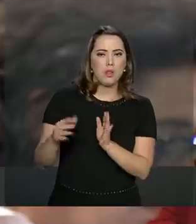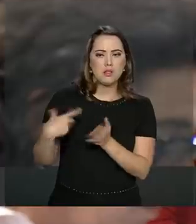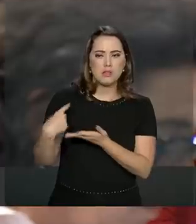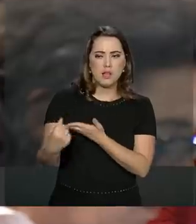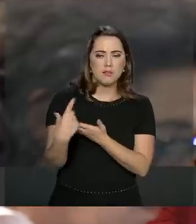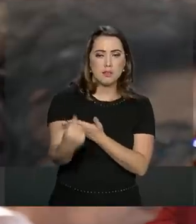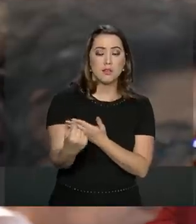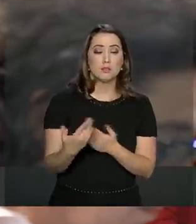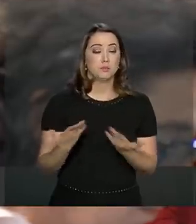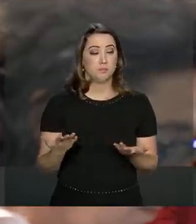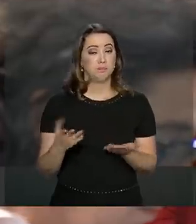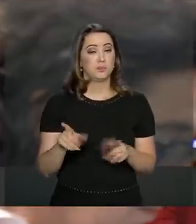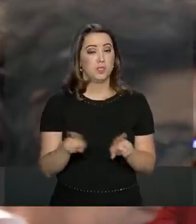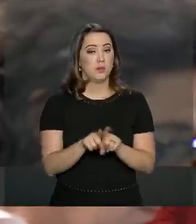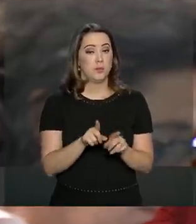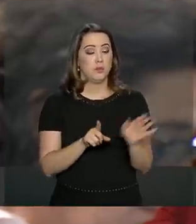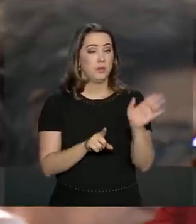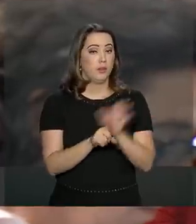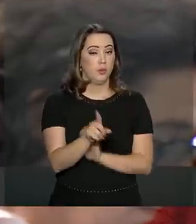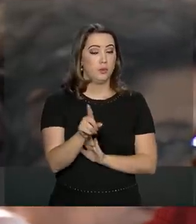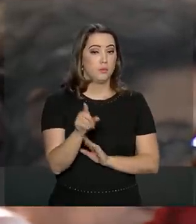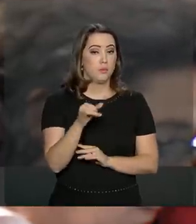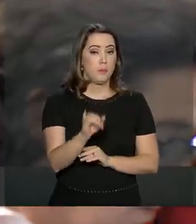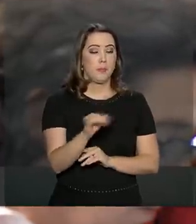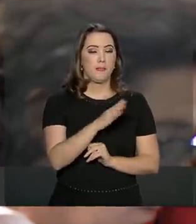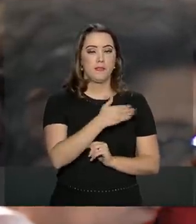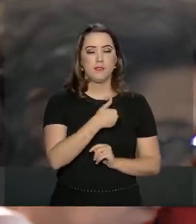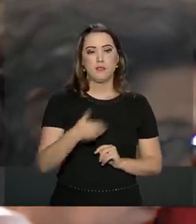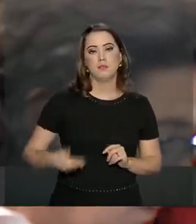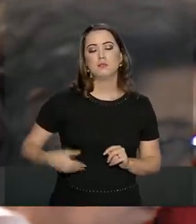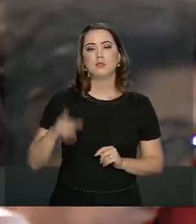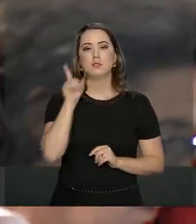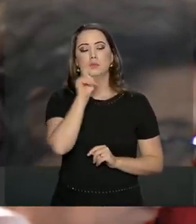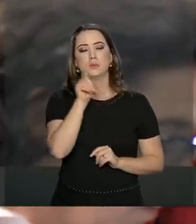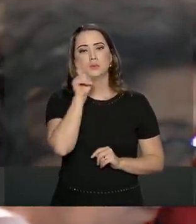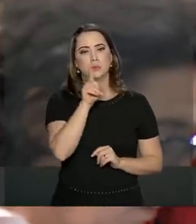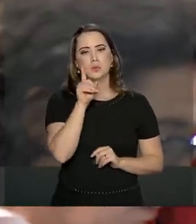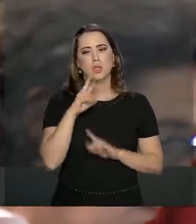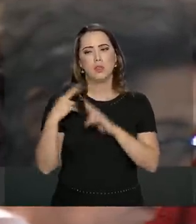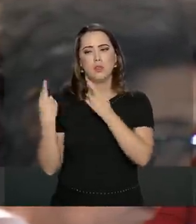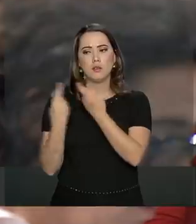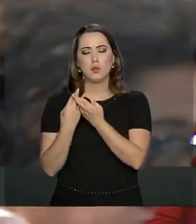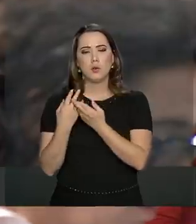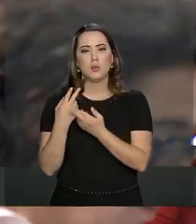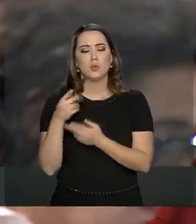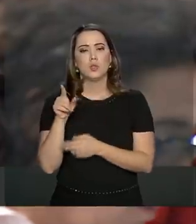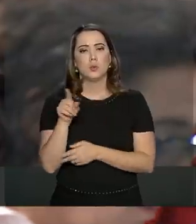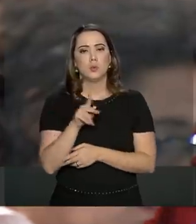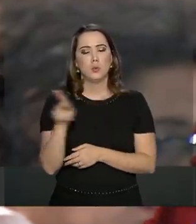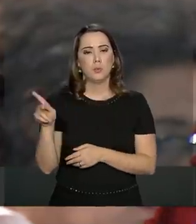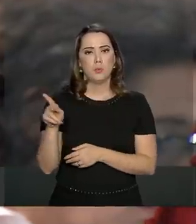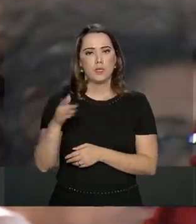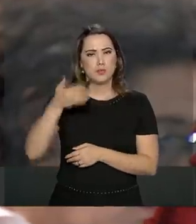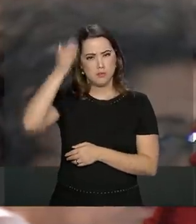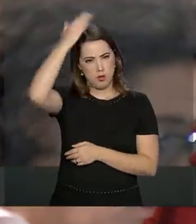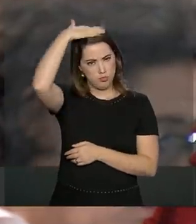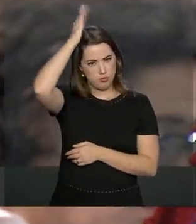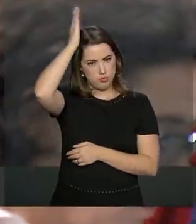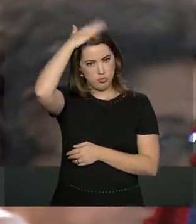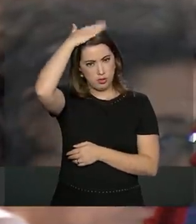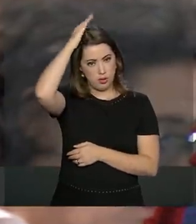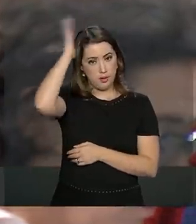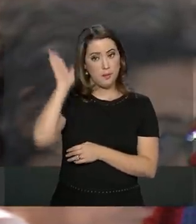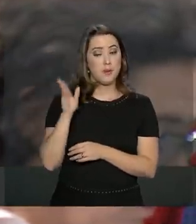aproveitando a carona na pergunta se o que o governo dos Estados Unidos na reunião bilateral com o presidente Trump havia condicionado para esse